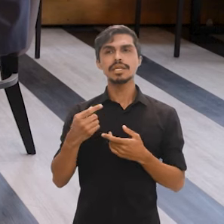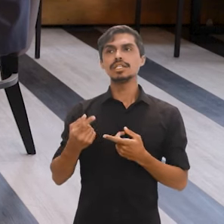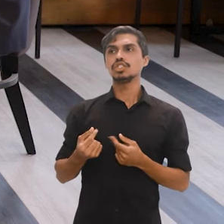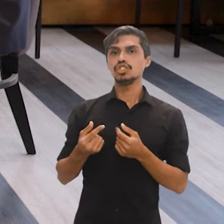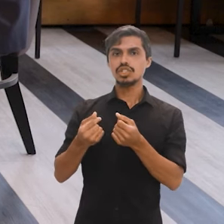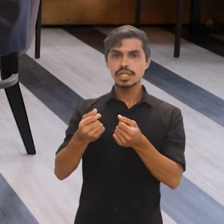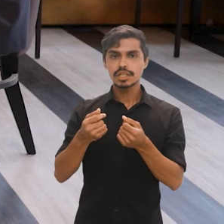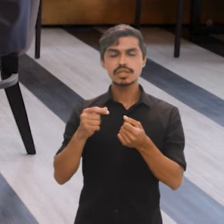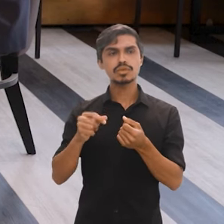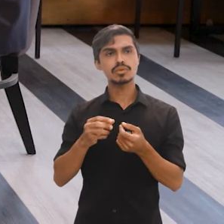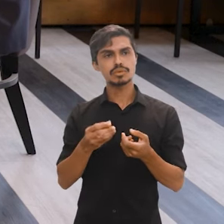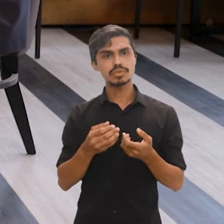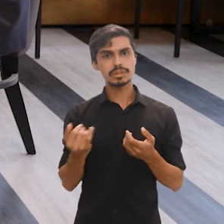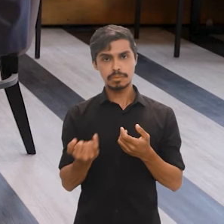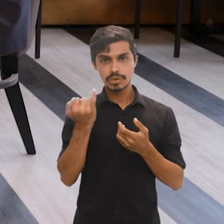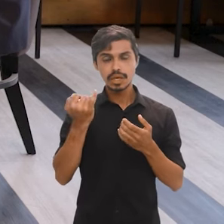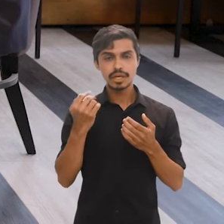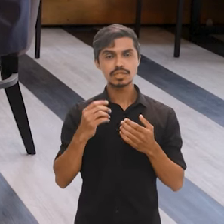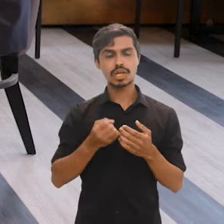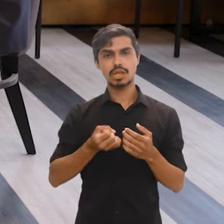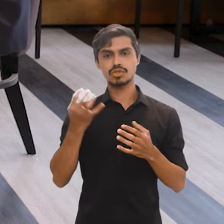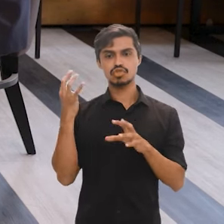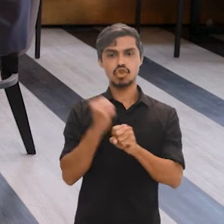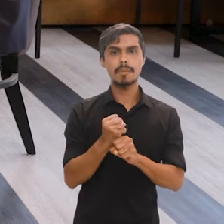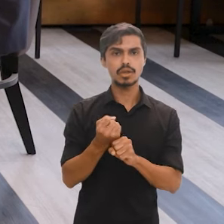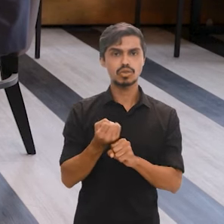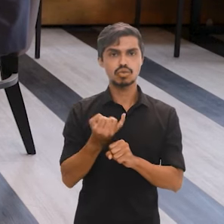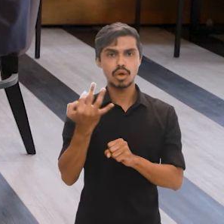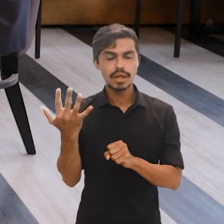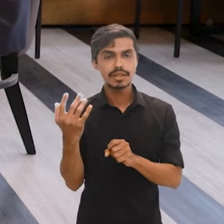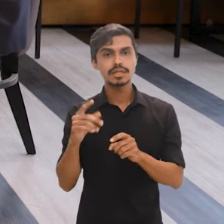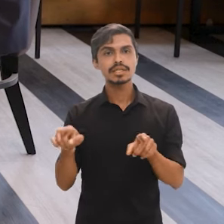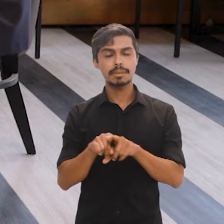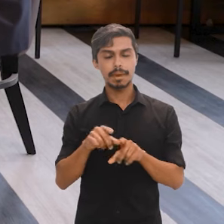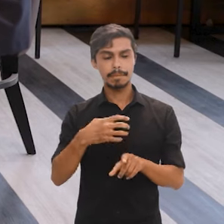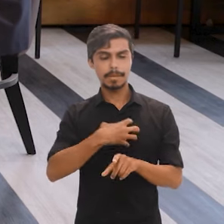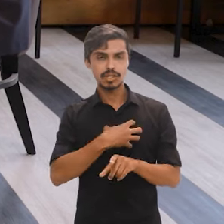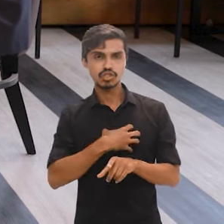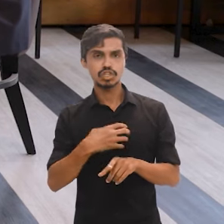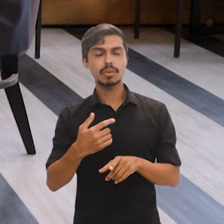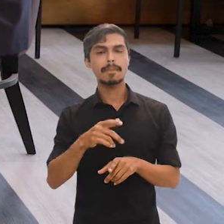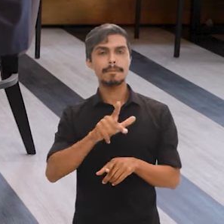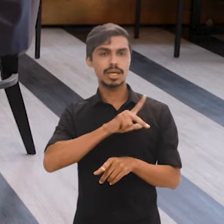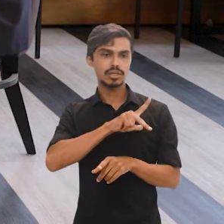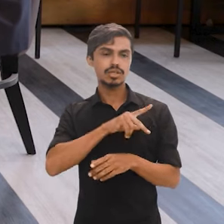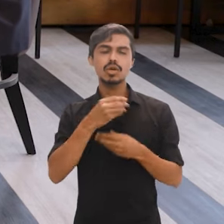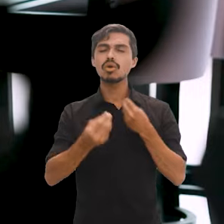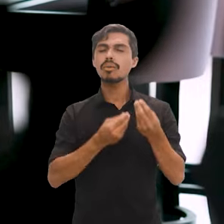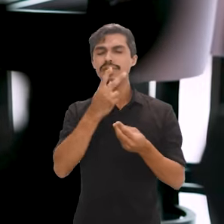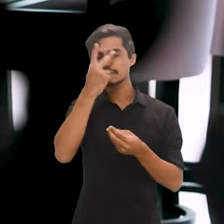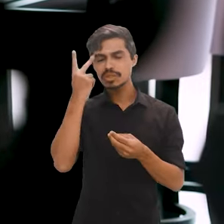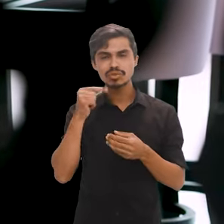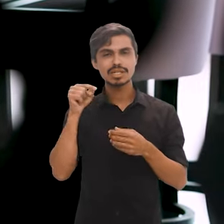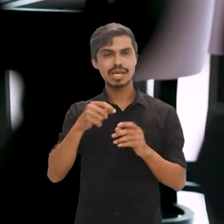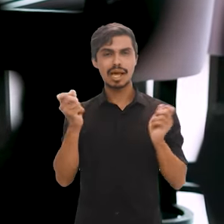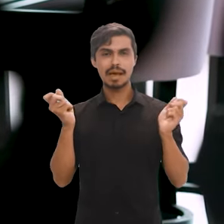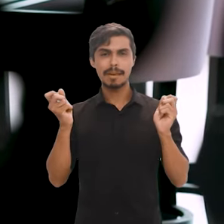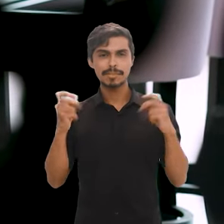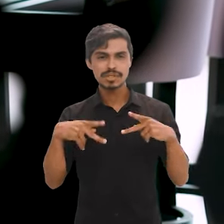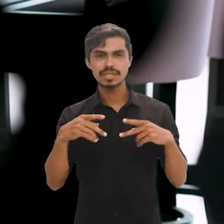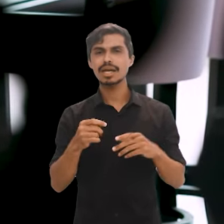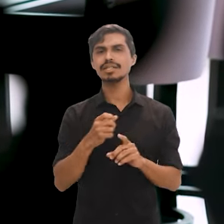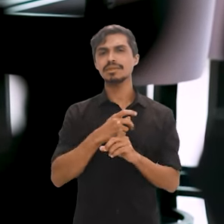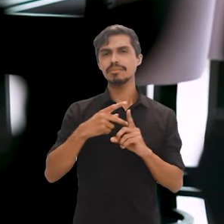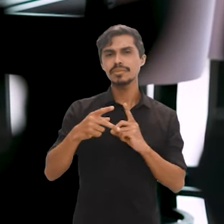significativo do ponto de vista total, mas também do ponto de vista individual. E onde estão essas pessoas no Brasil? Que impacto tem receber